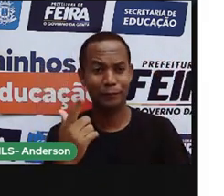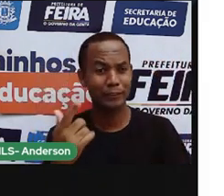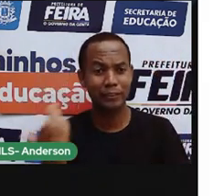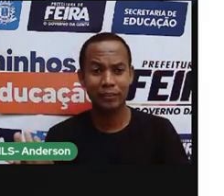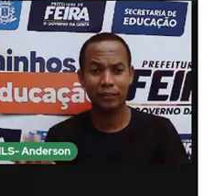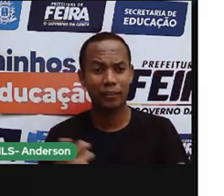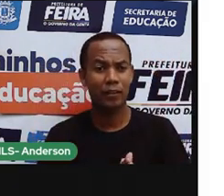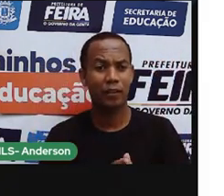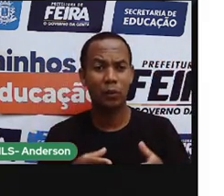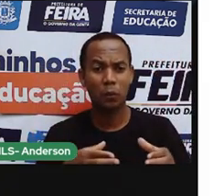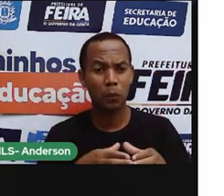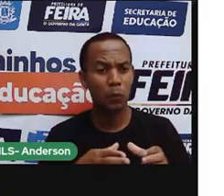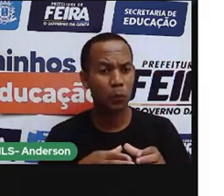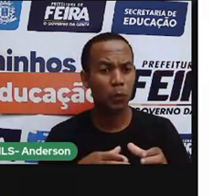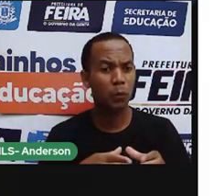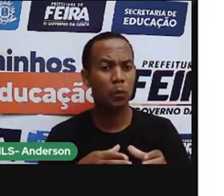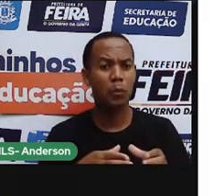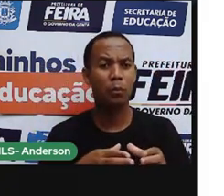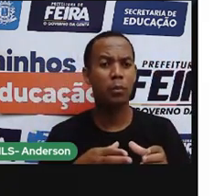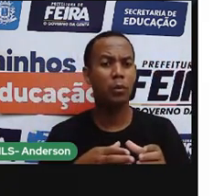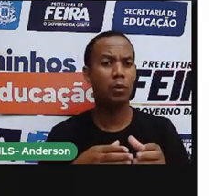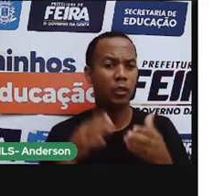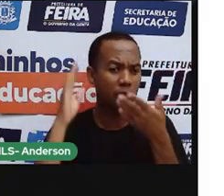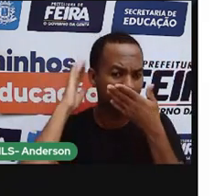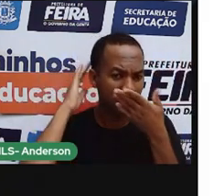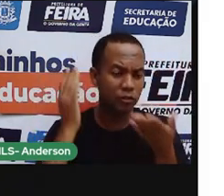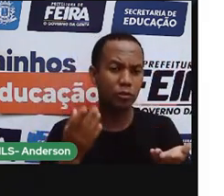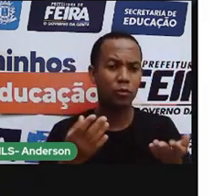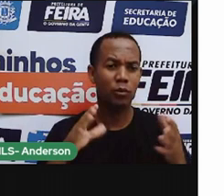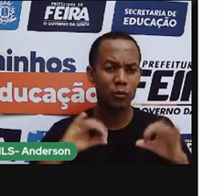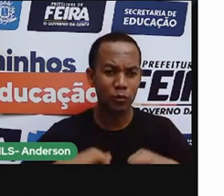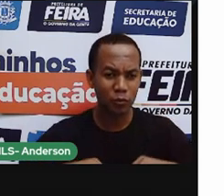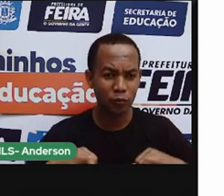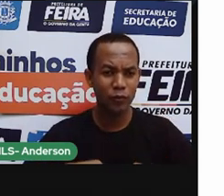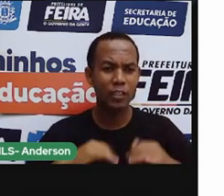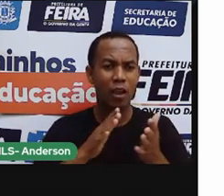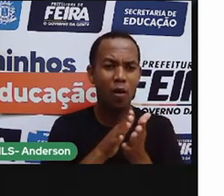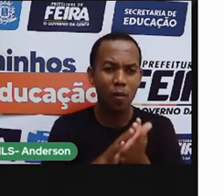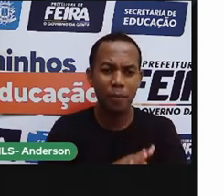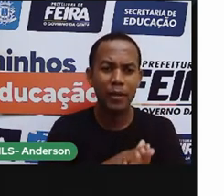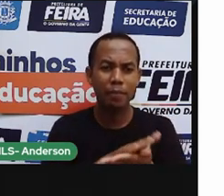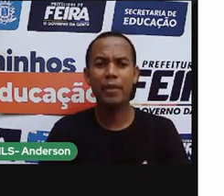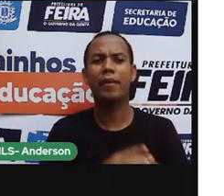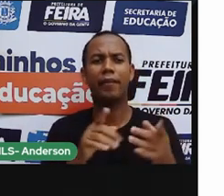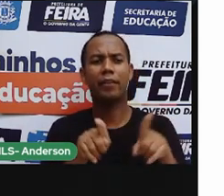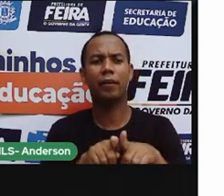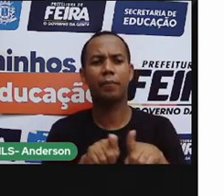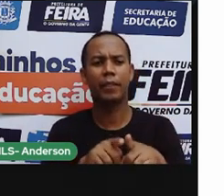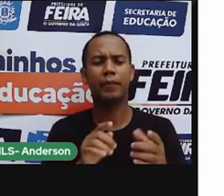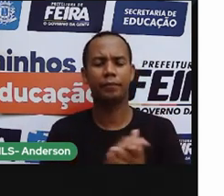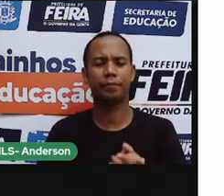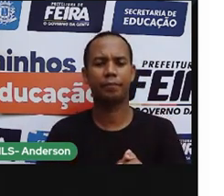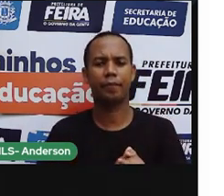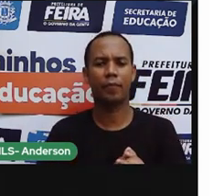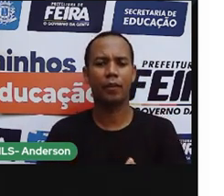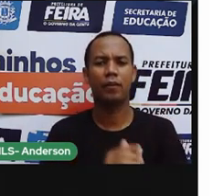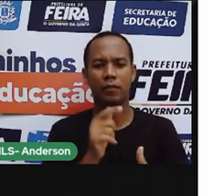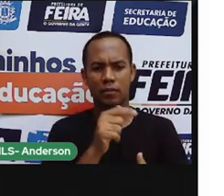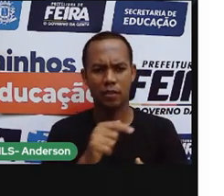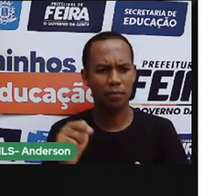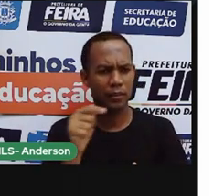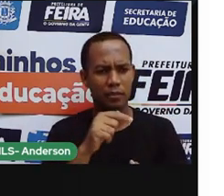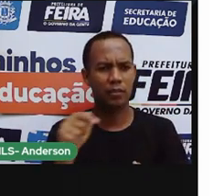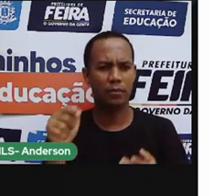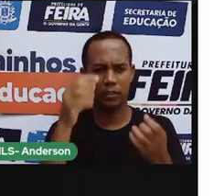nenhum foi respeitado a identidade do indígena. Hoje, na verdade, durante essa semana inteira, foi me falando com